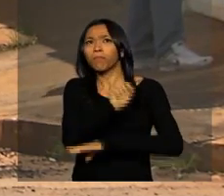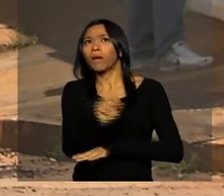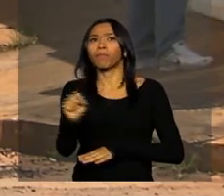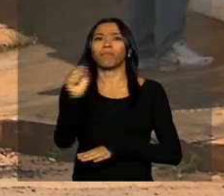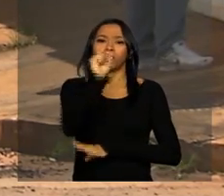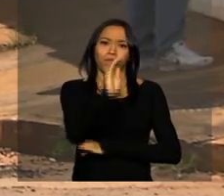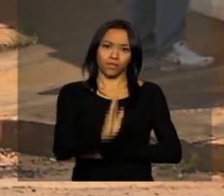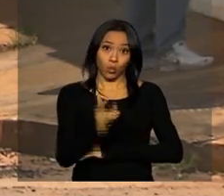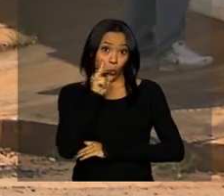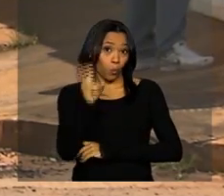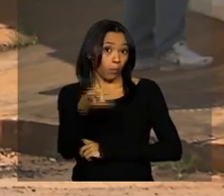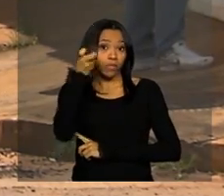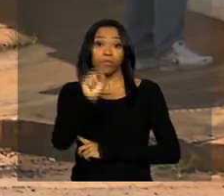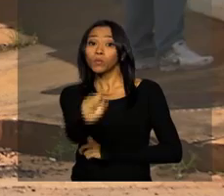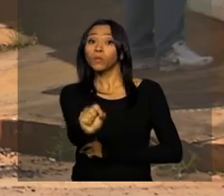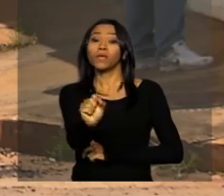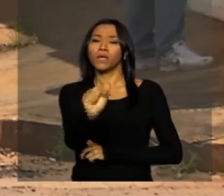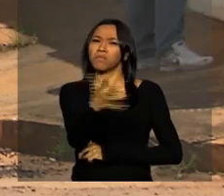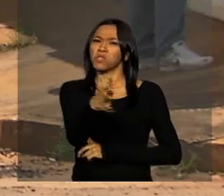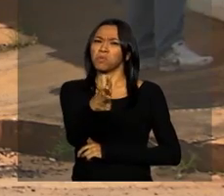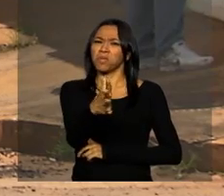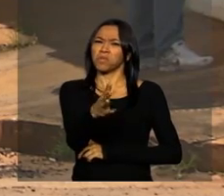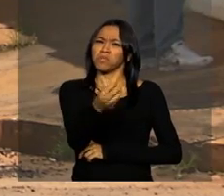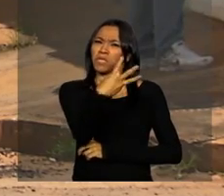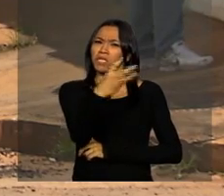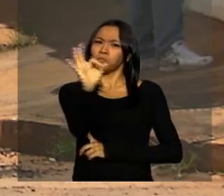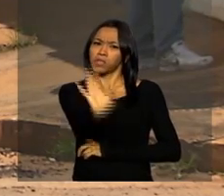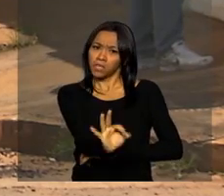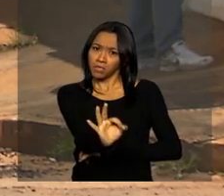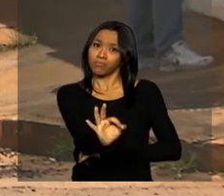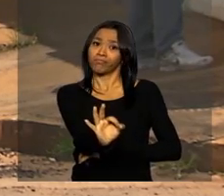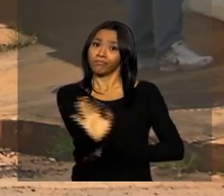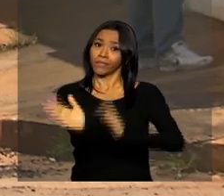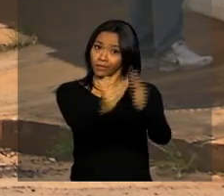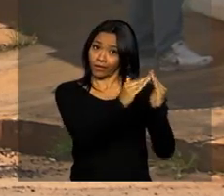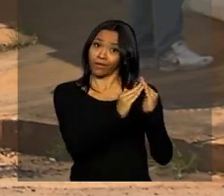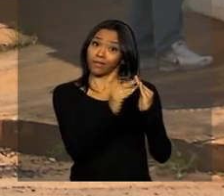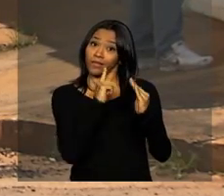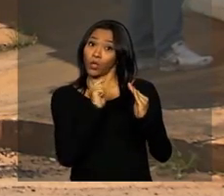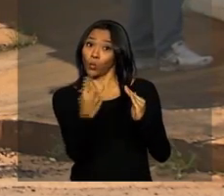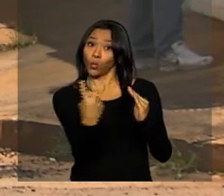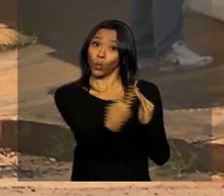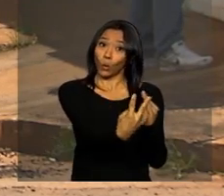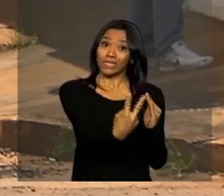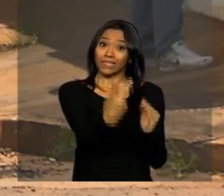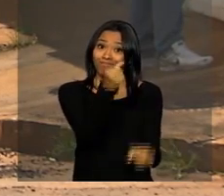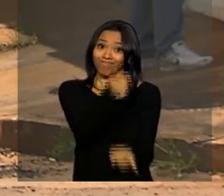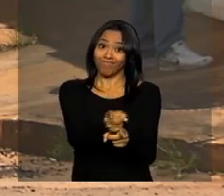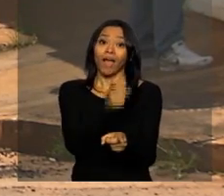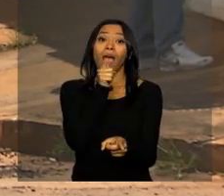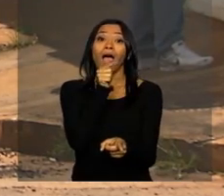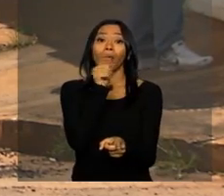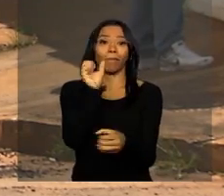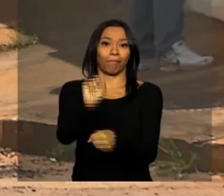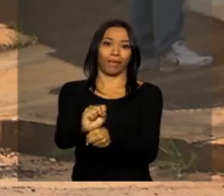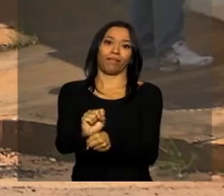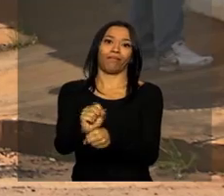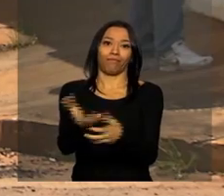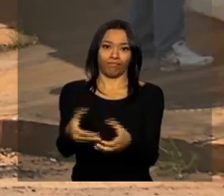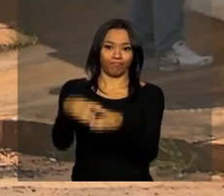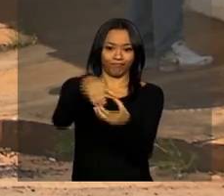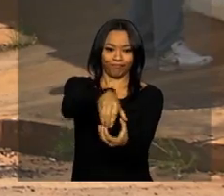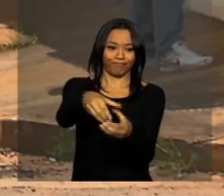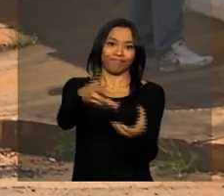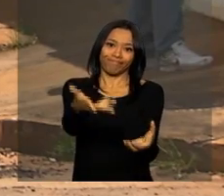o que tem se observado é que em média pouco mais de 3% deles tem um ou mais focos do mosquito. Com as ações de